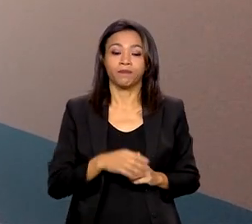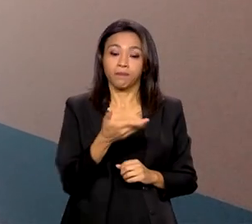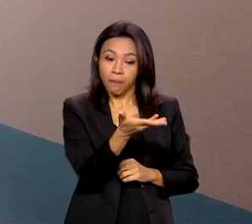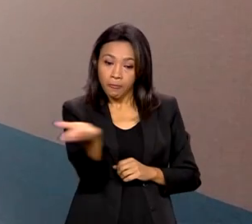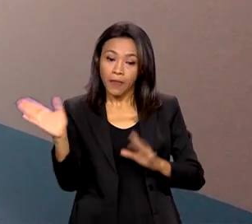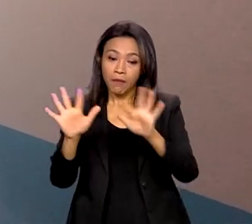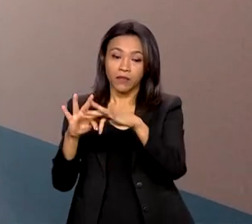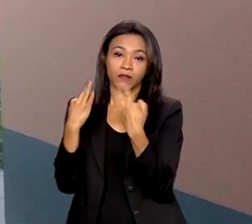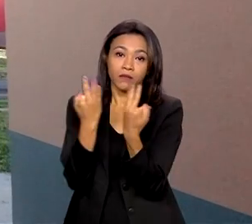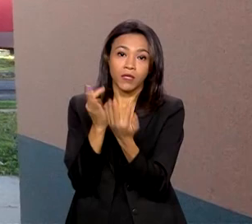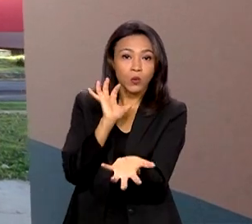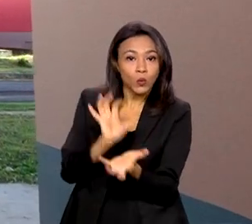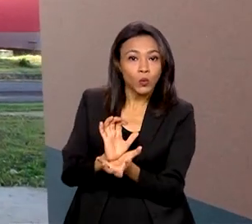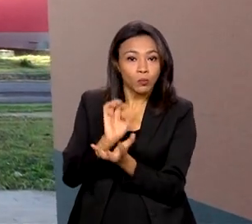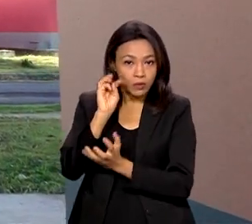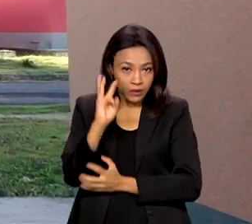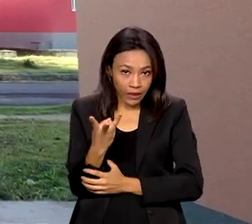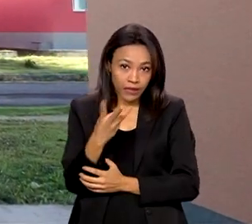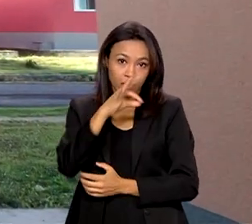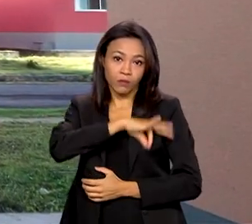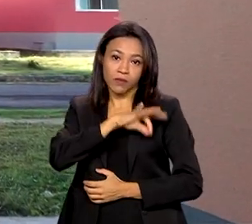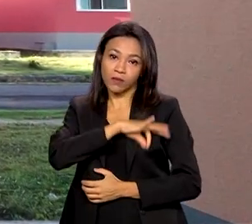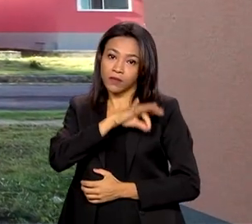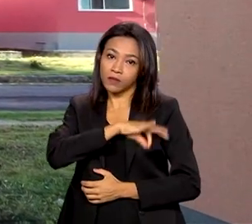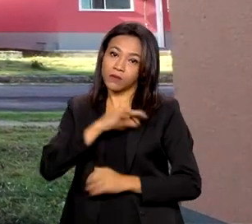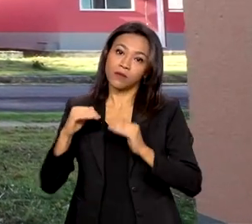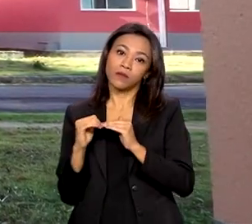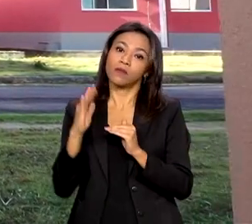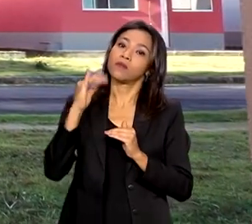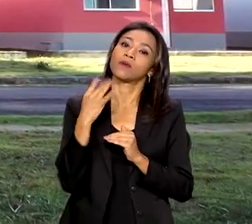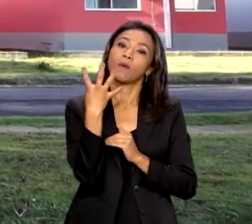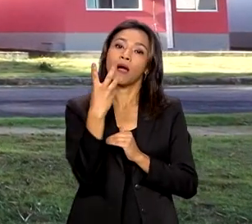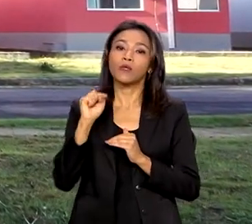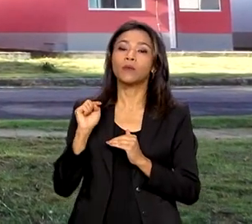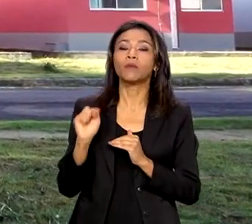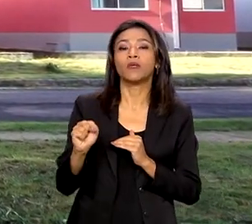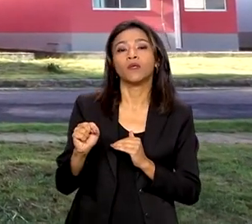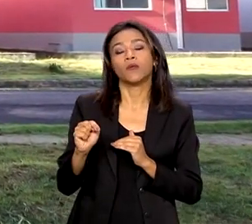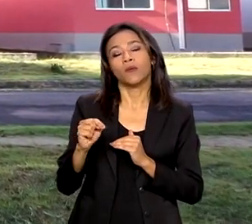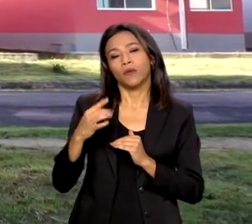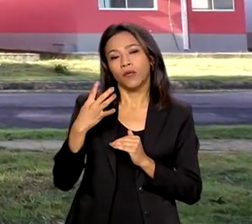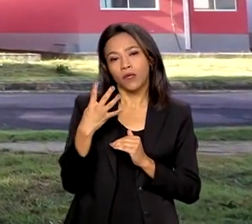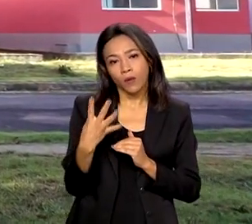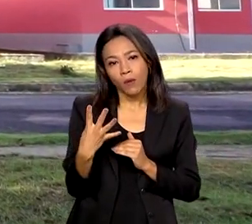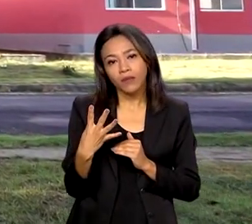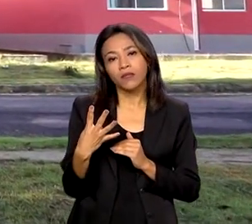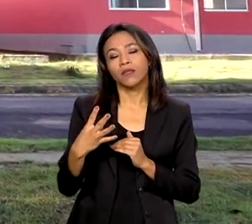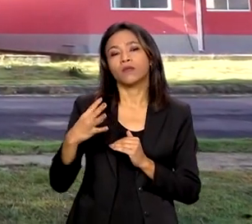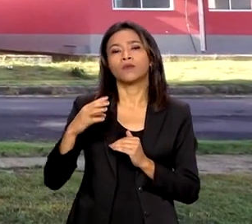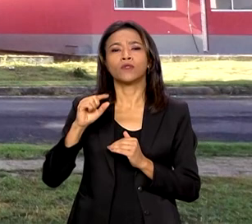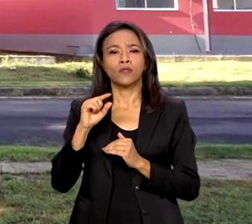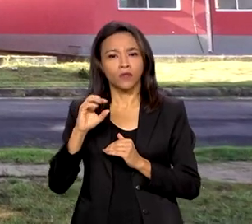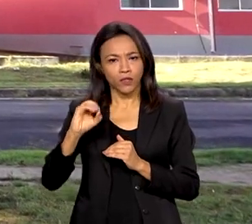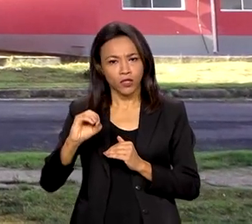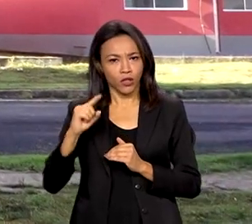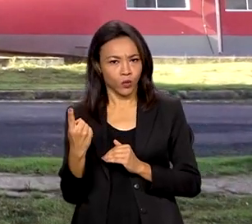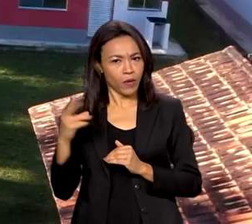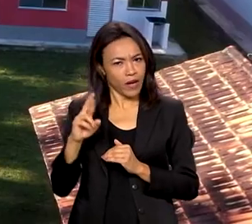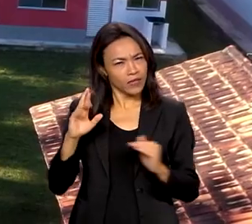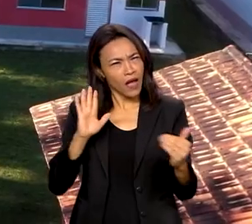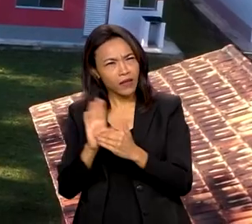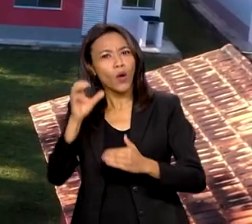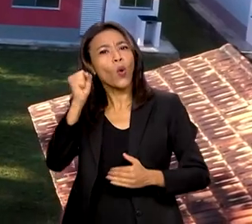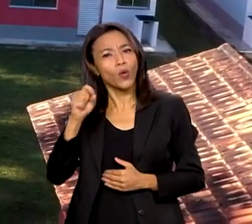as famílias da faixa 3, que ganham salários entre R$ mil e R$ a R 8 mil,